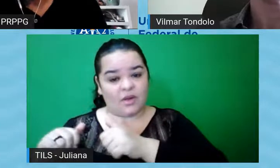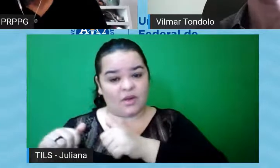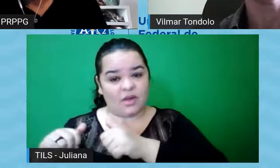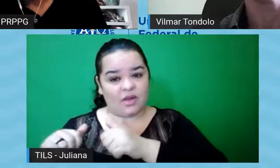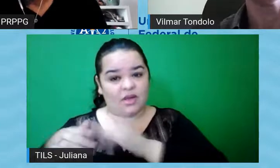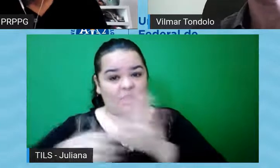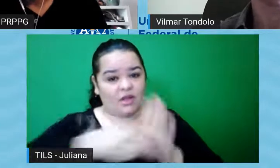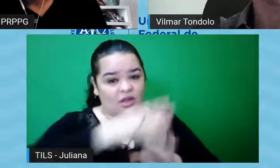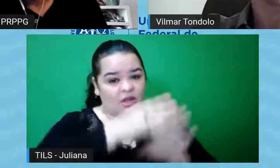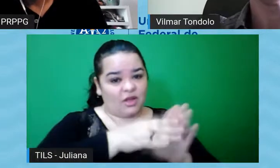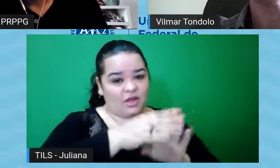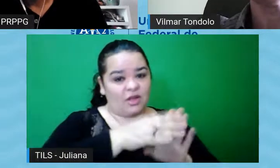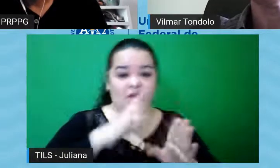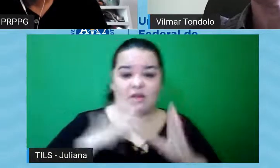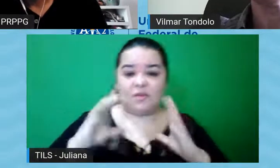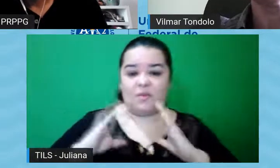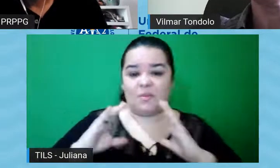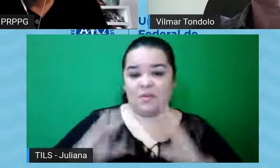né, então,